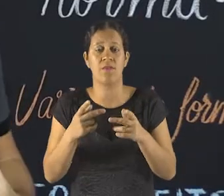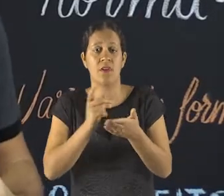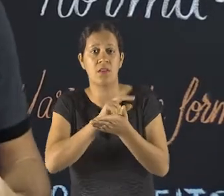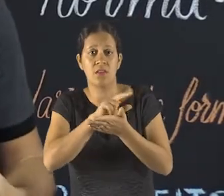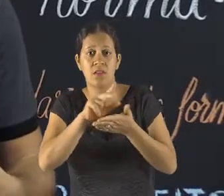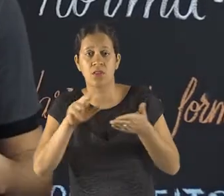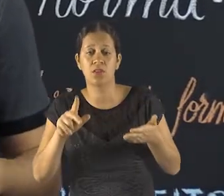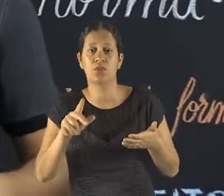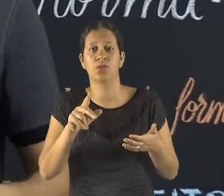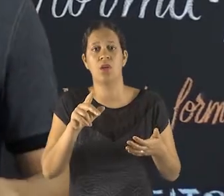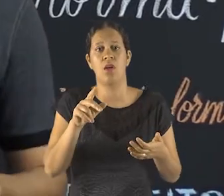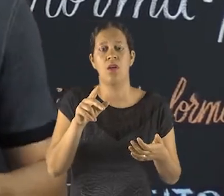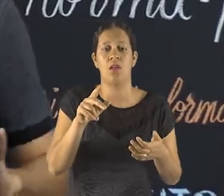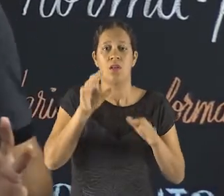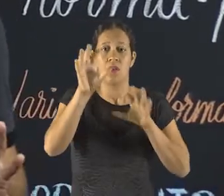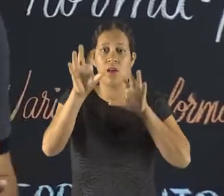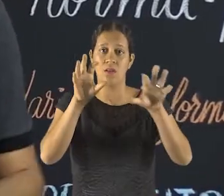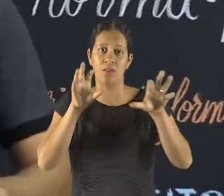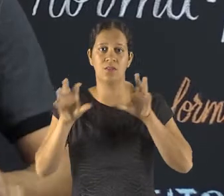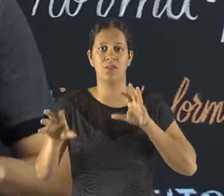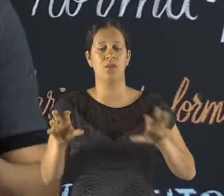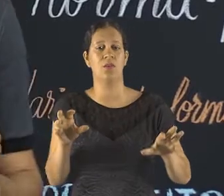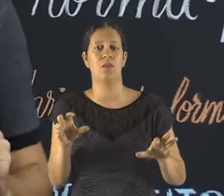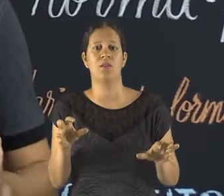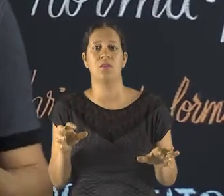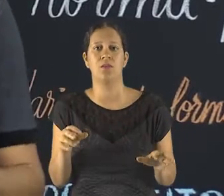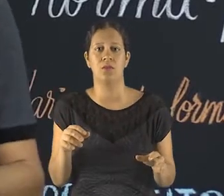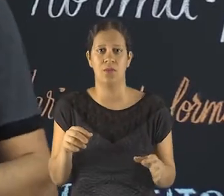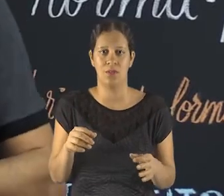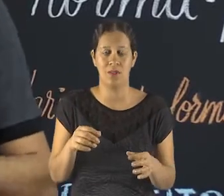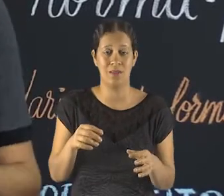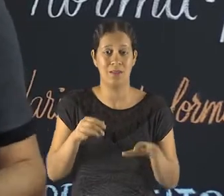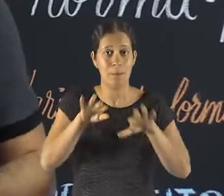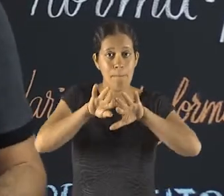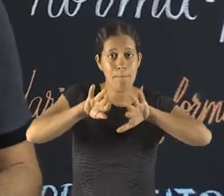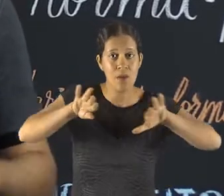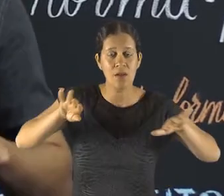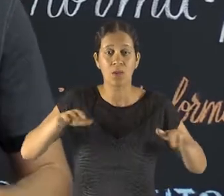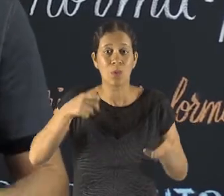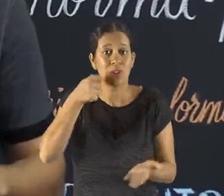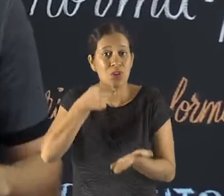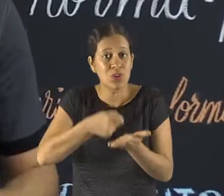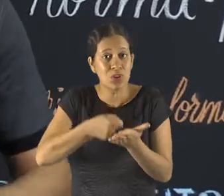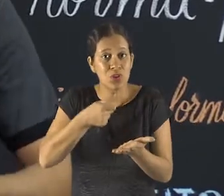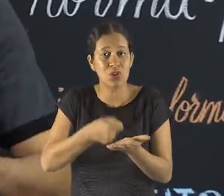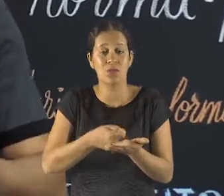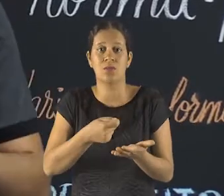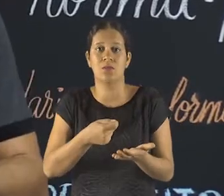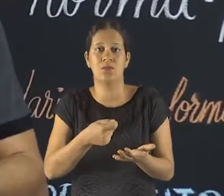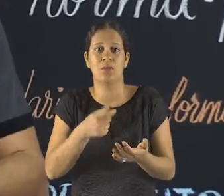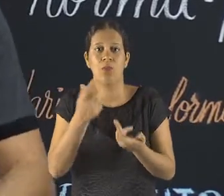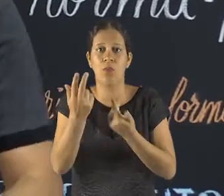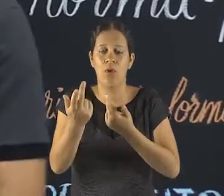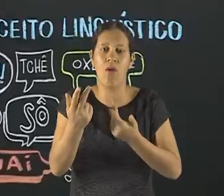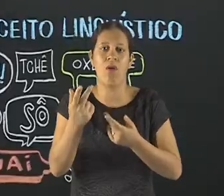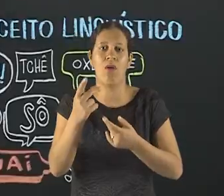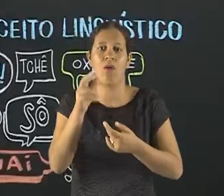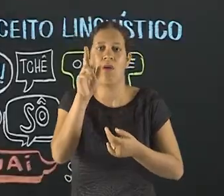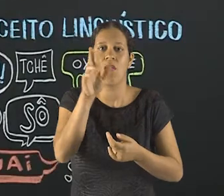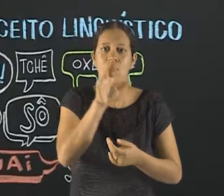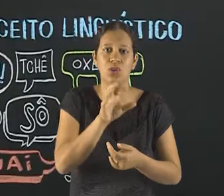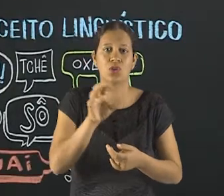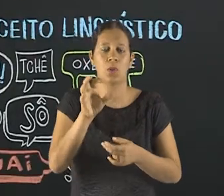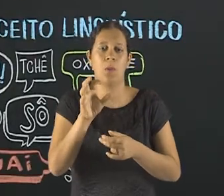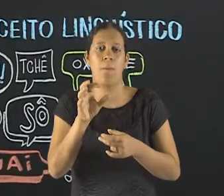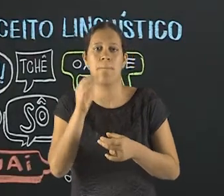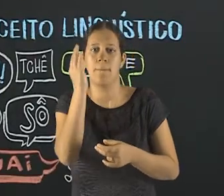regionais, a gente não pode achar que essa divisão é tão rígida quanto a divisão das regiões brasileiras. Olha